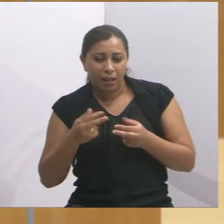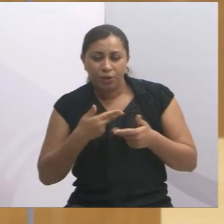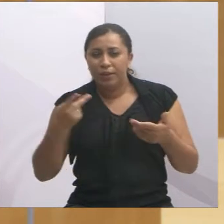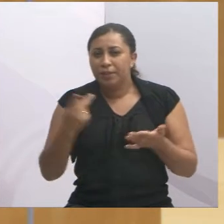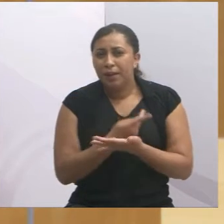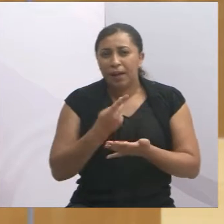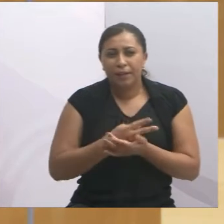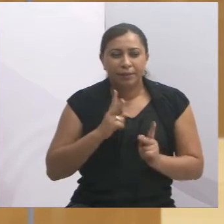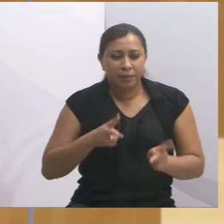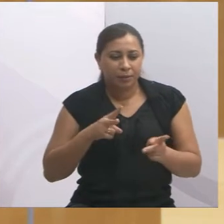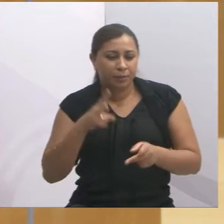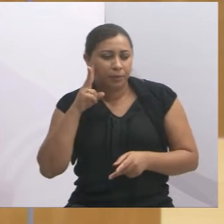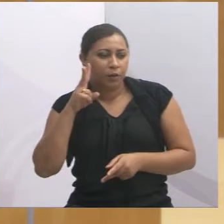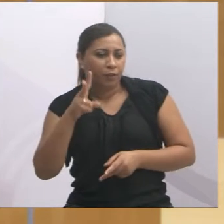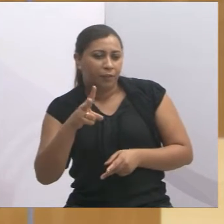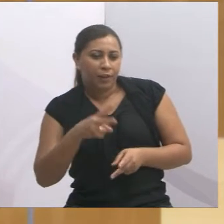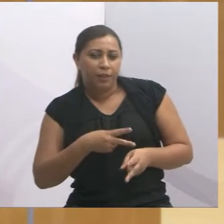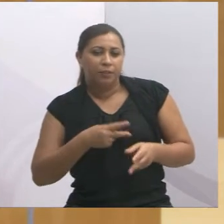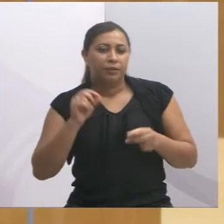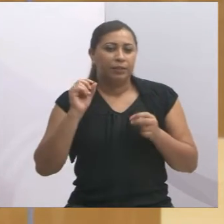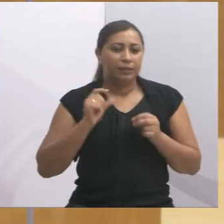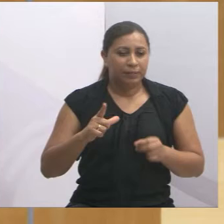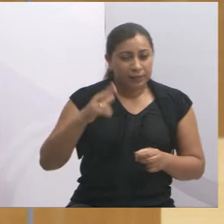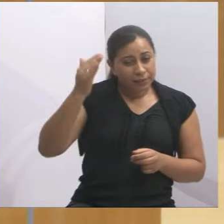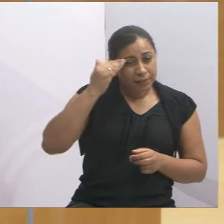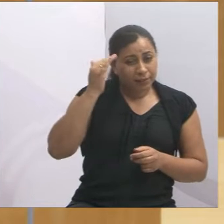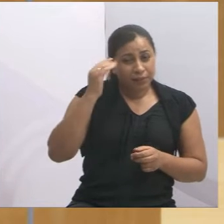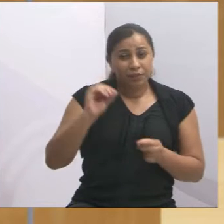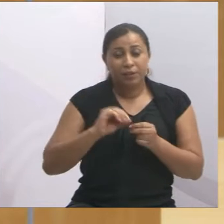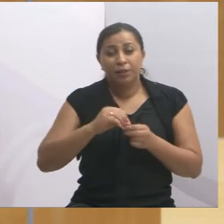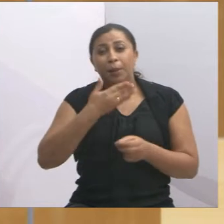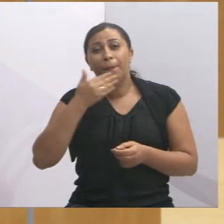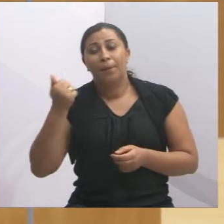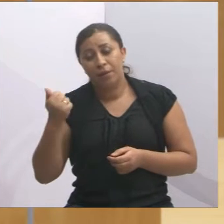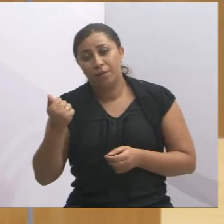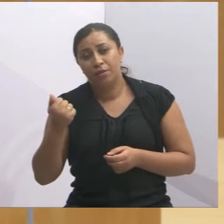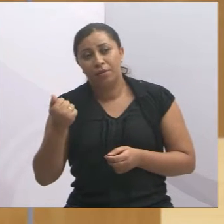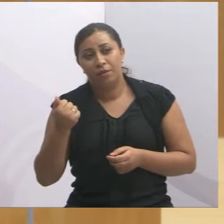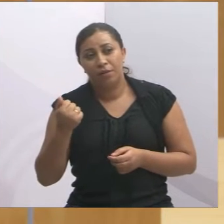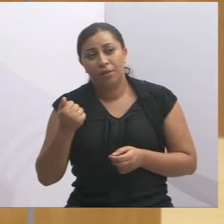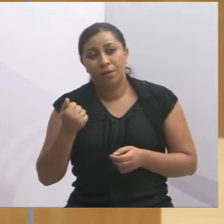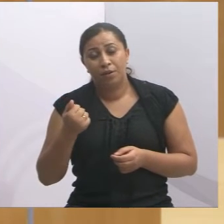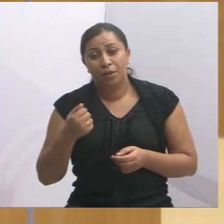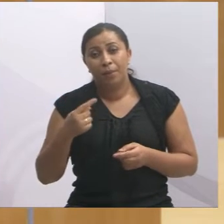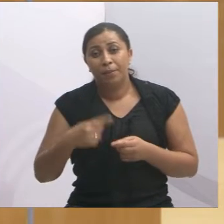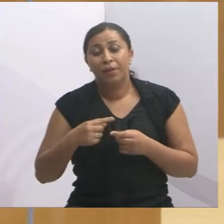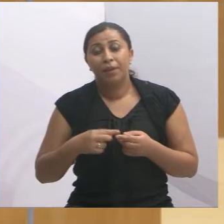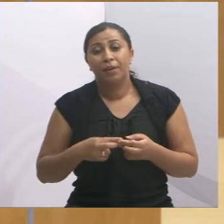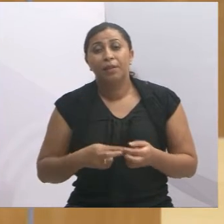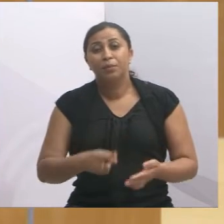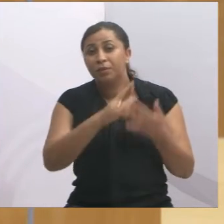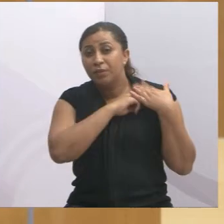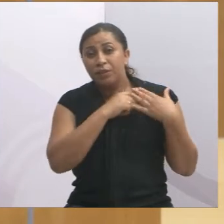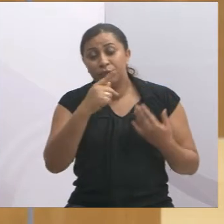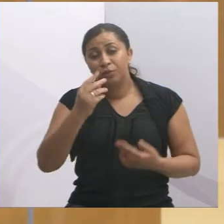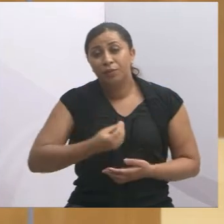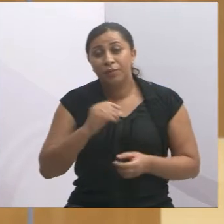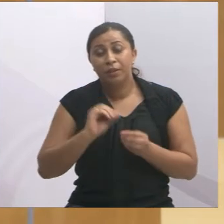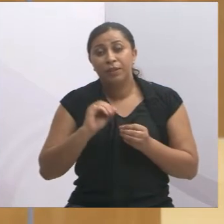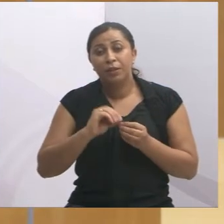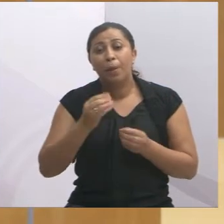sabe, então eu falo que, porque você andar certo, é obrigação, você fazer o que é certo, é obrigação na sua vida,